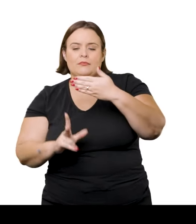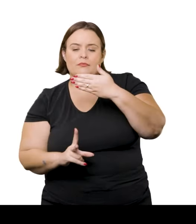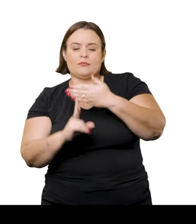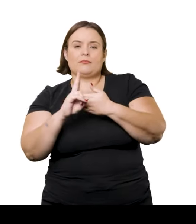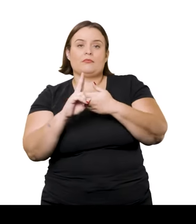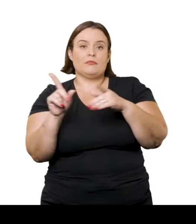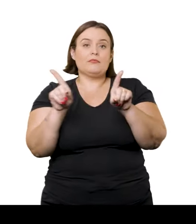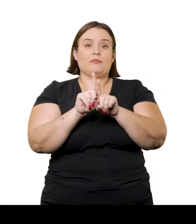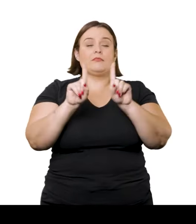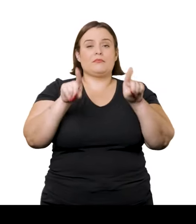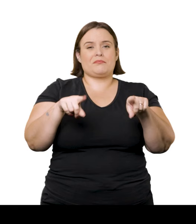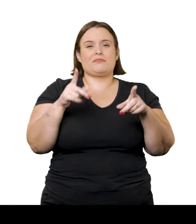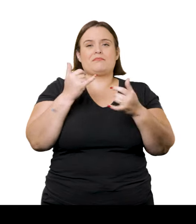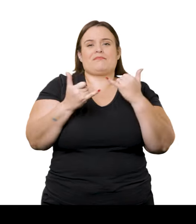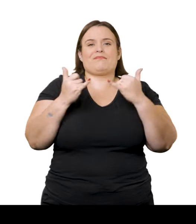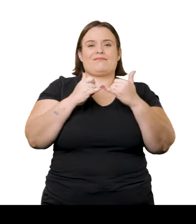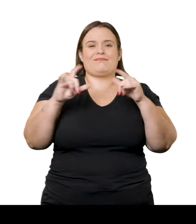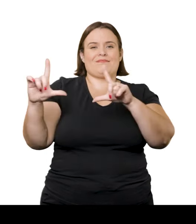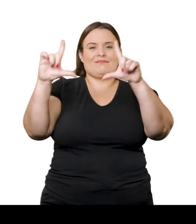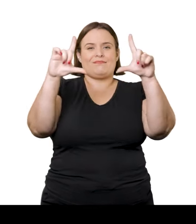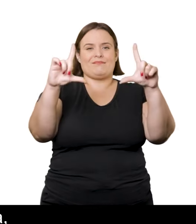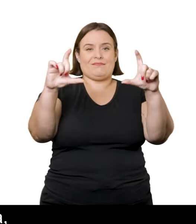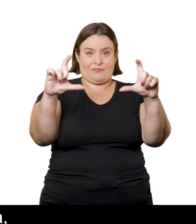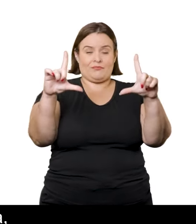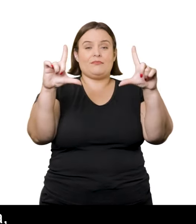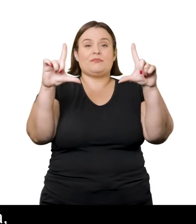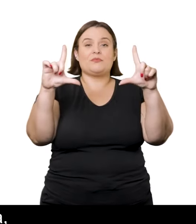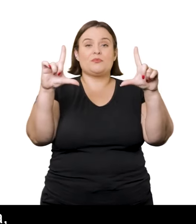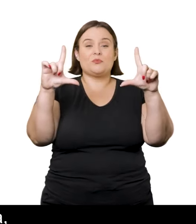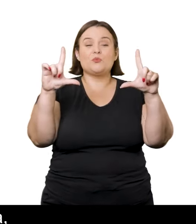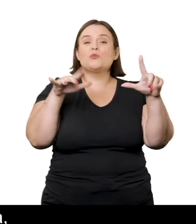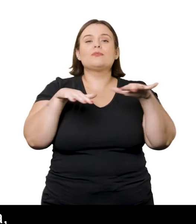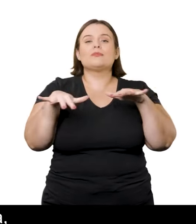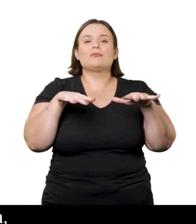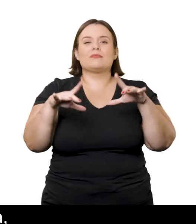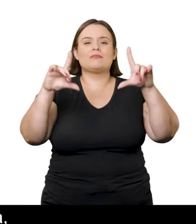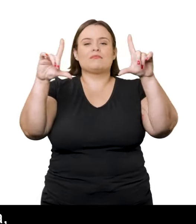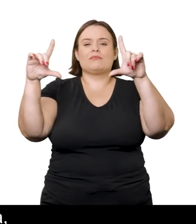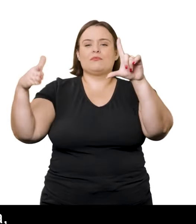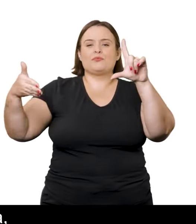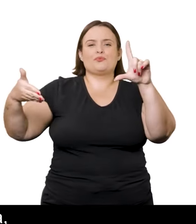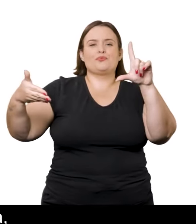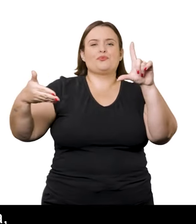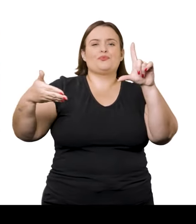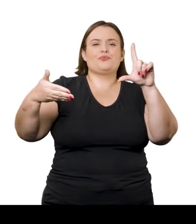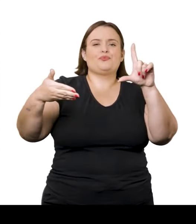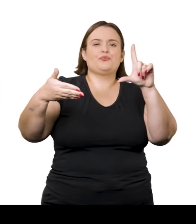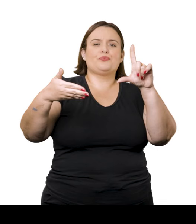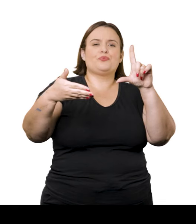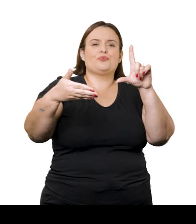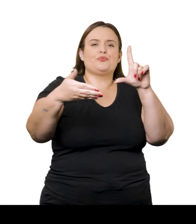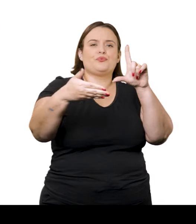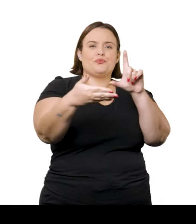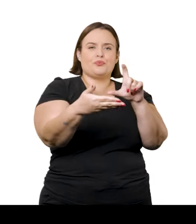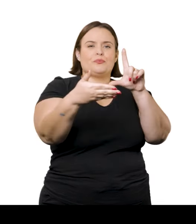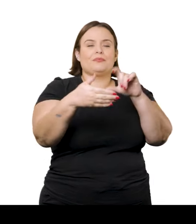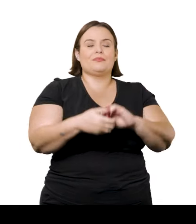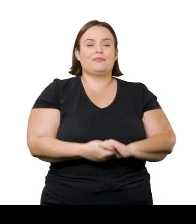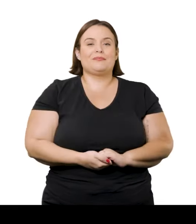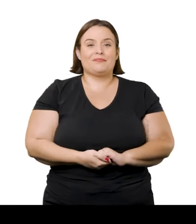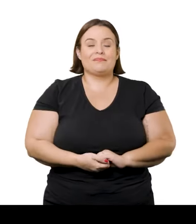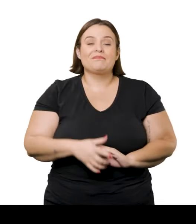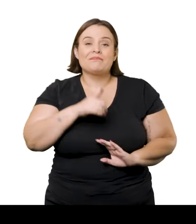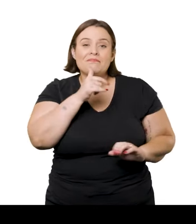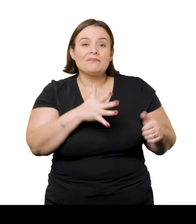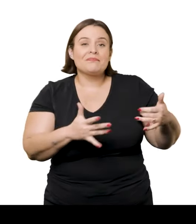canoa também funciona como um enquadramento fotográfico, como se fosse uma imagem instantânea, tirada em movimento. O rio ocupa